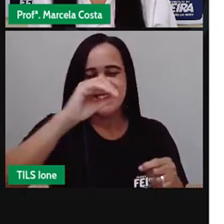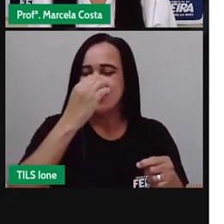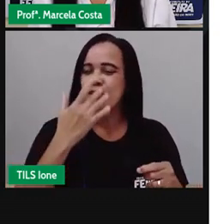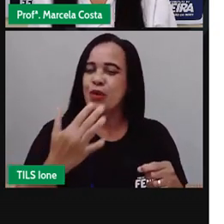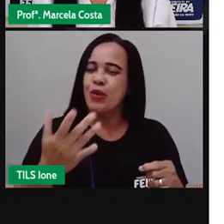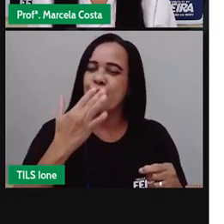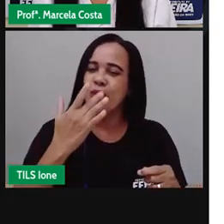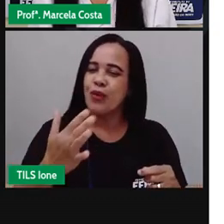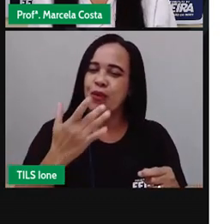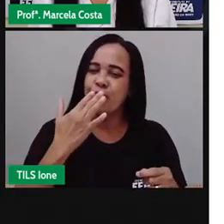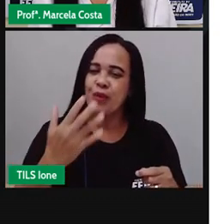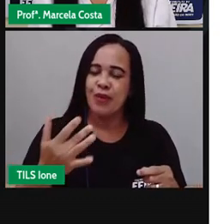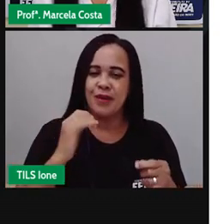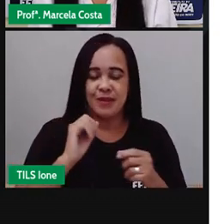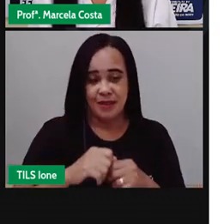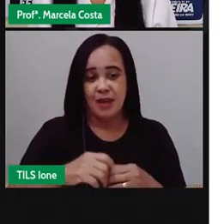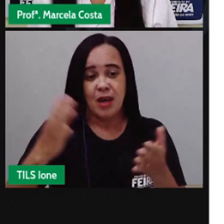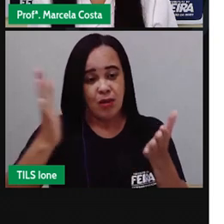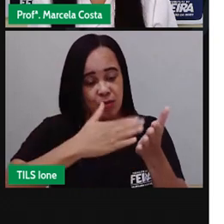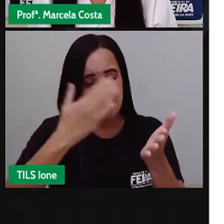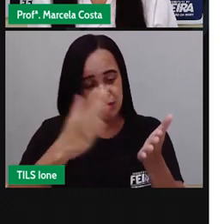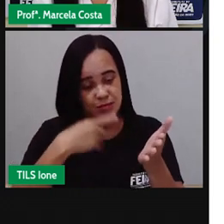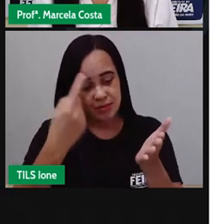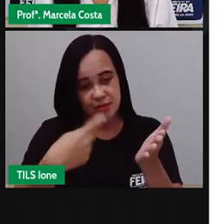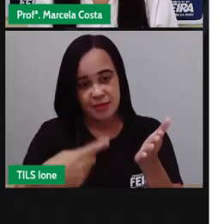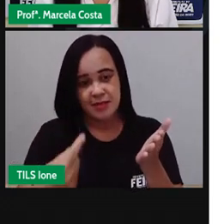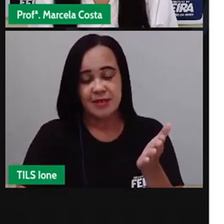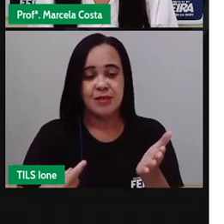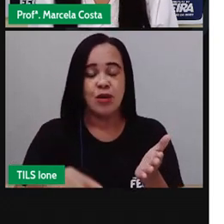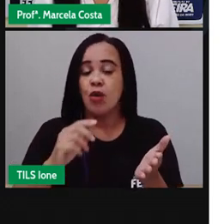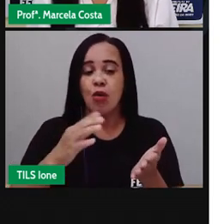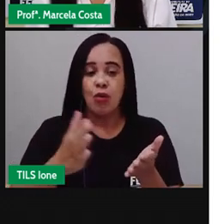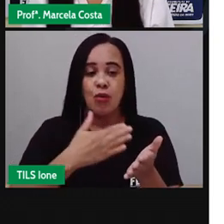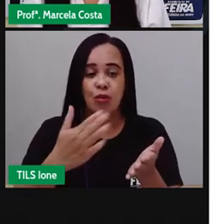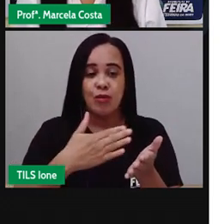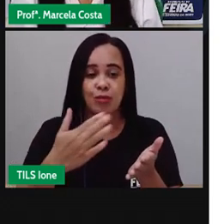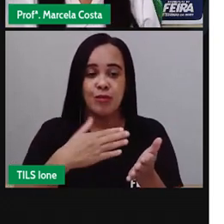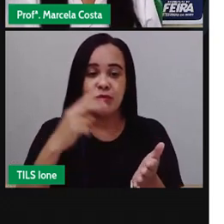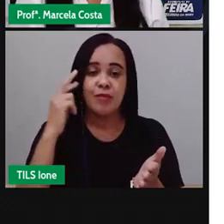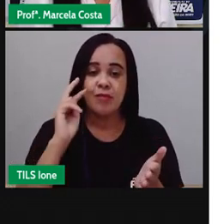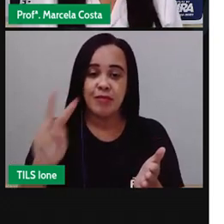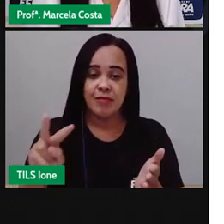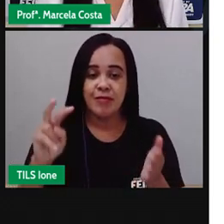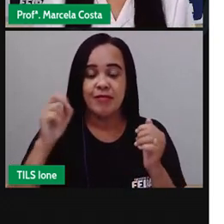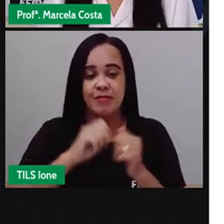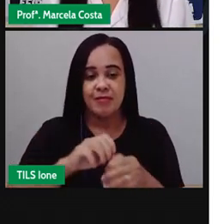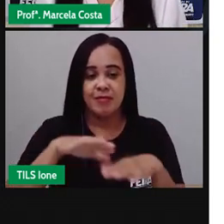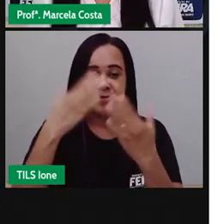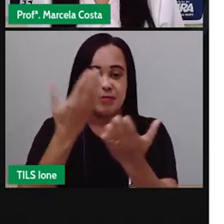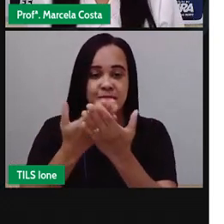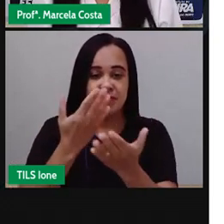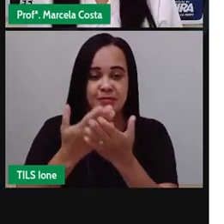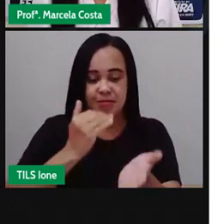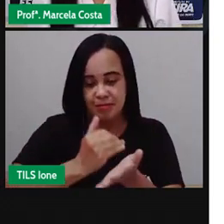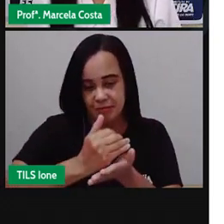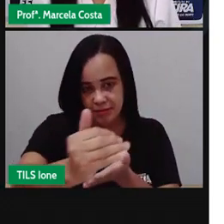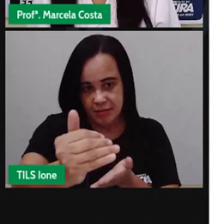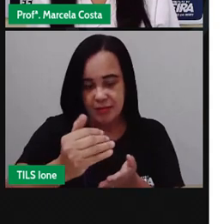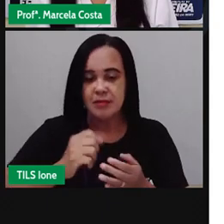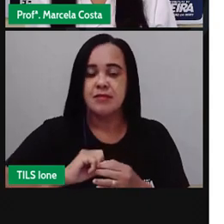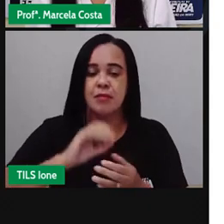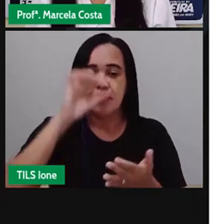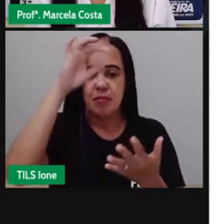Esse é o nome de um livro que a gente vai ver durante a aula e a partir dele trabalhar outros aspectos.